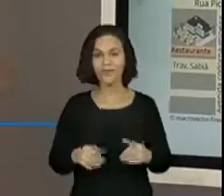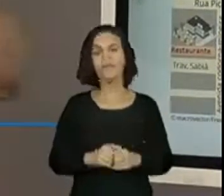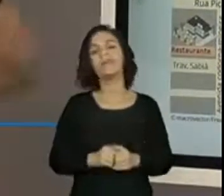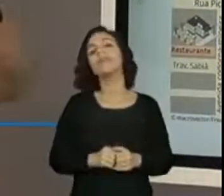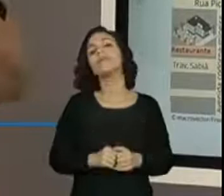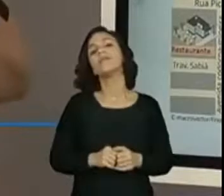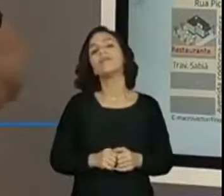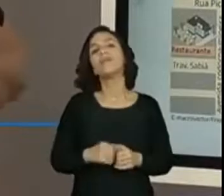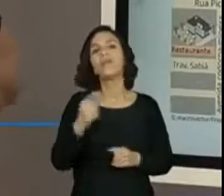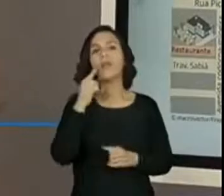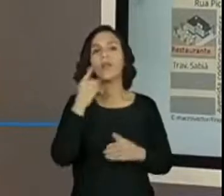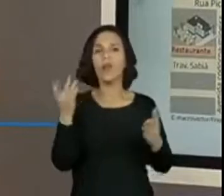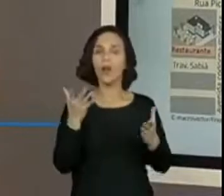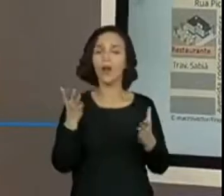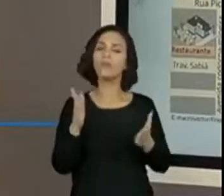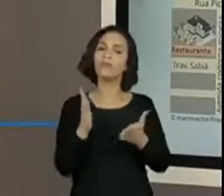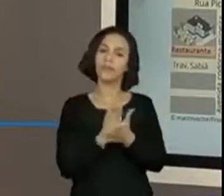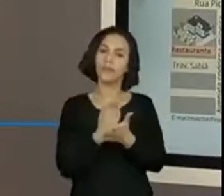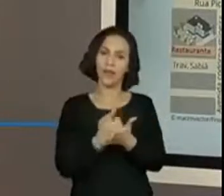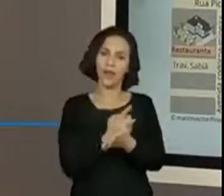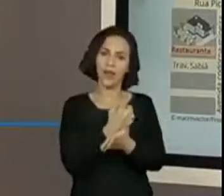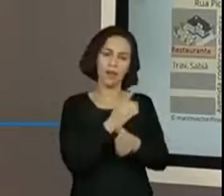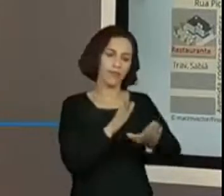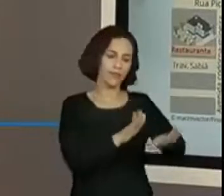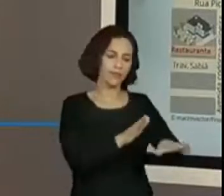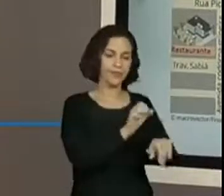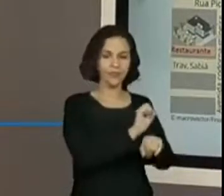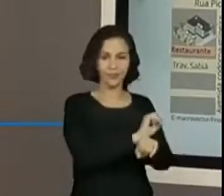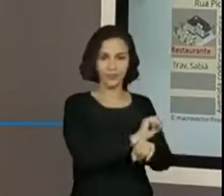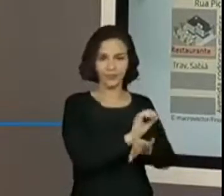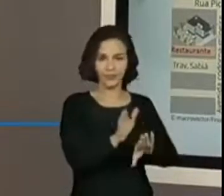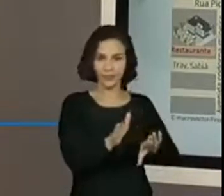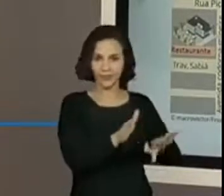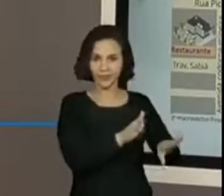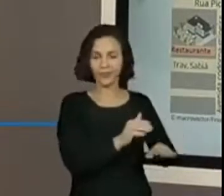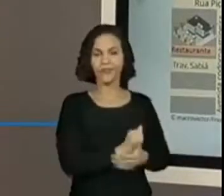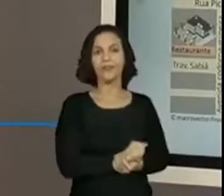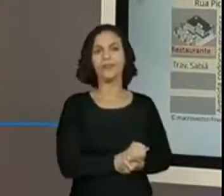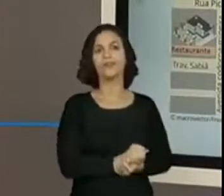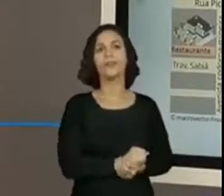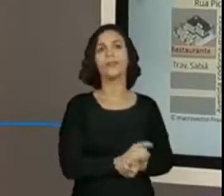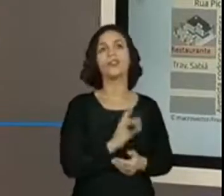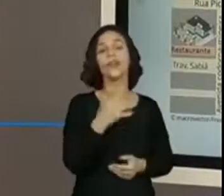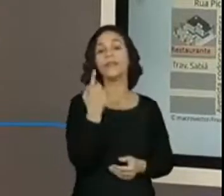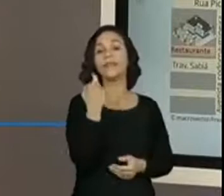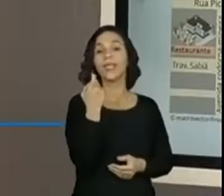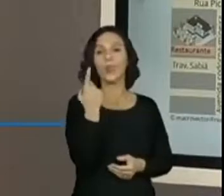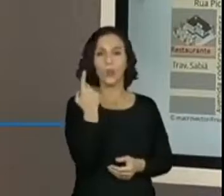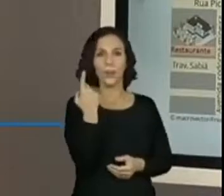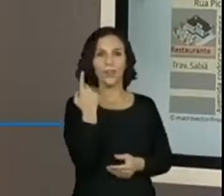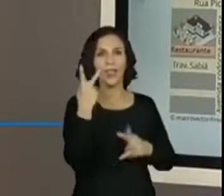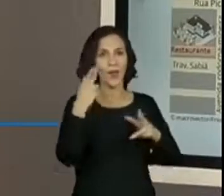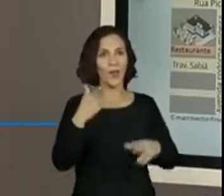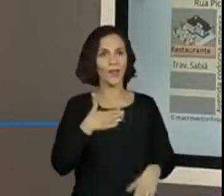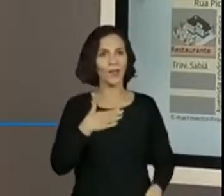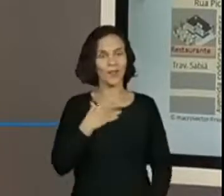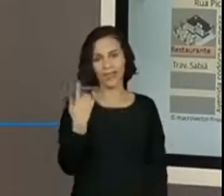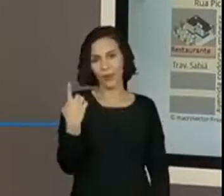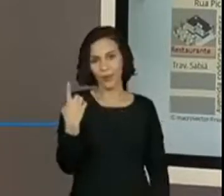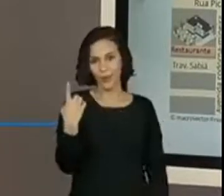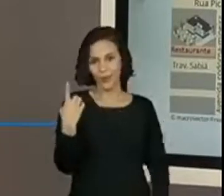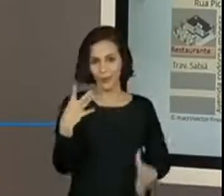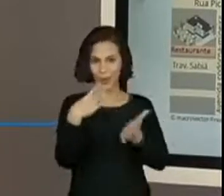vai agora... Deixa o caderno quieto aí, deixa o lápis quieto. Você vai usar só o seu dedinho, que nem a Pro vai usar aqui.